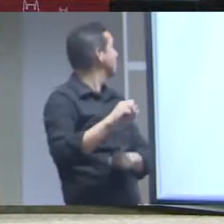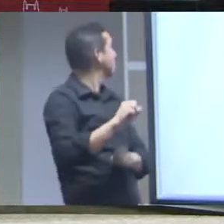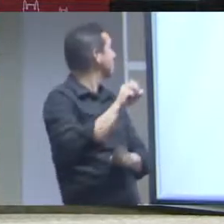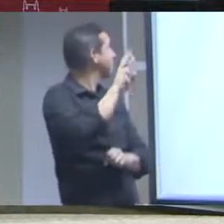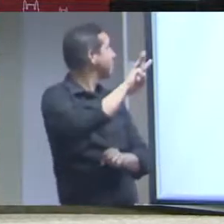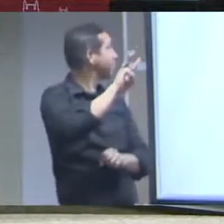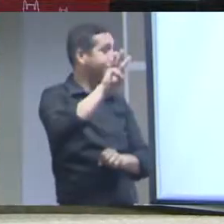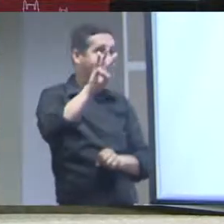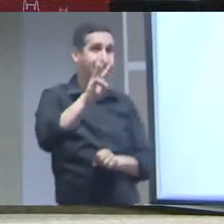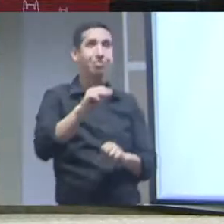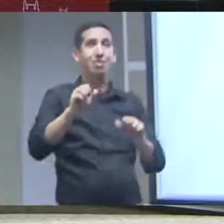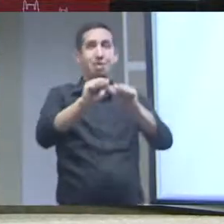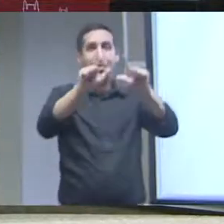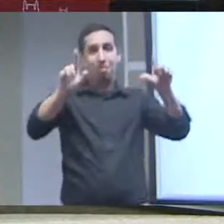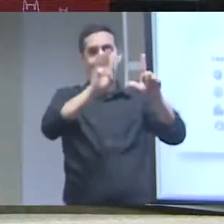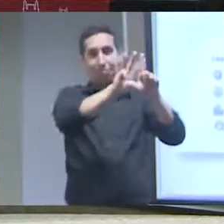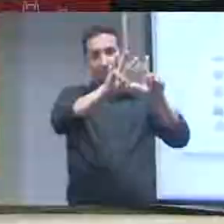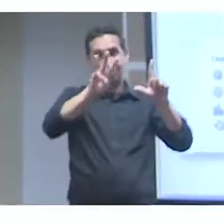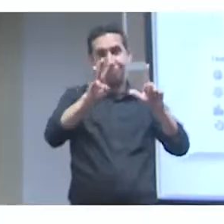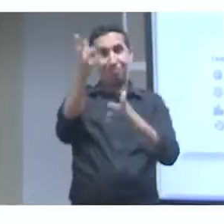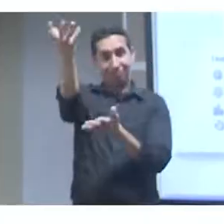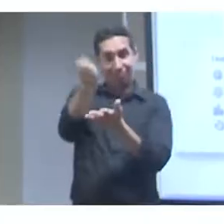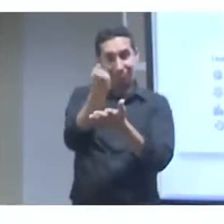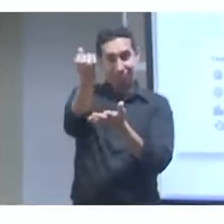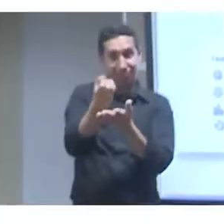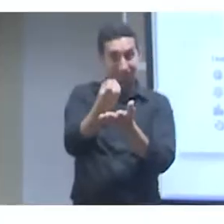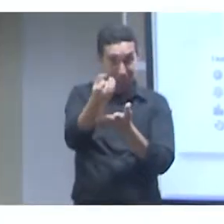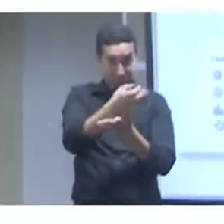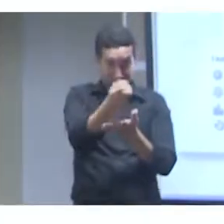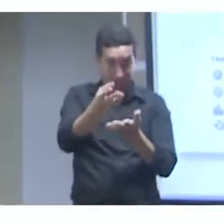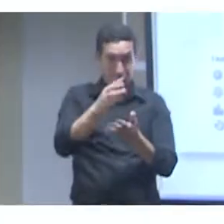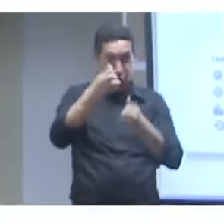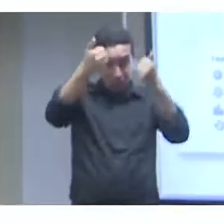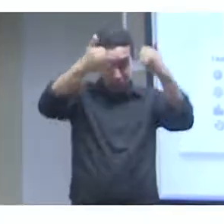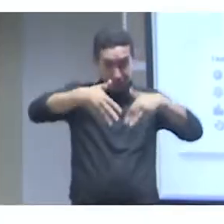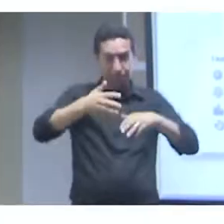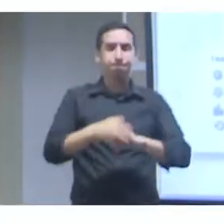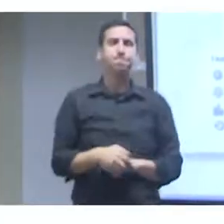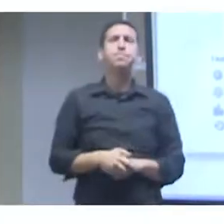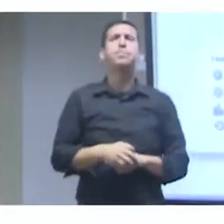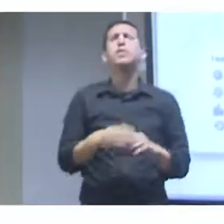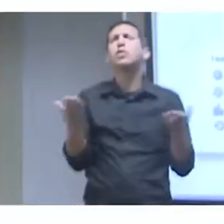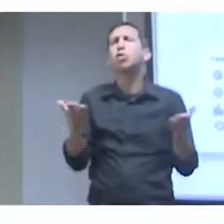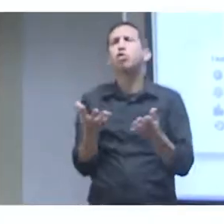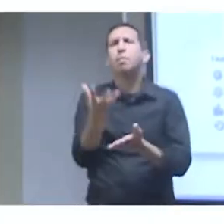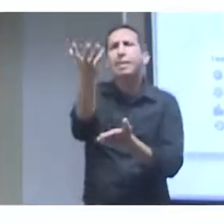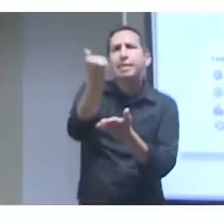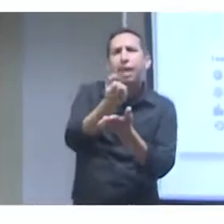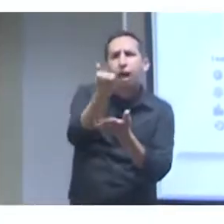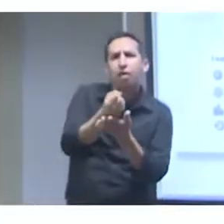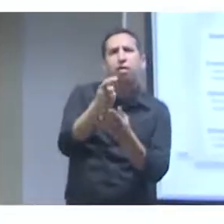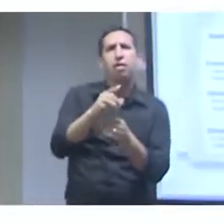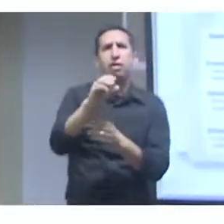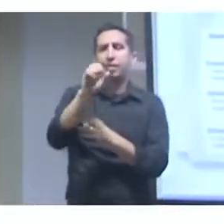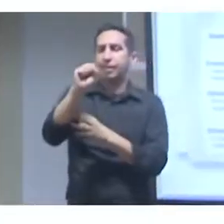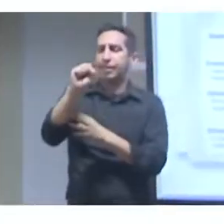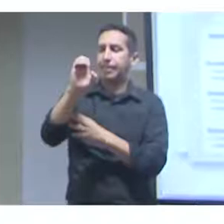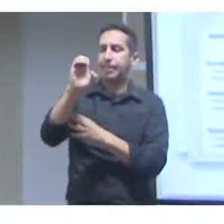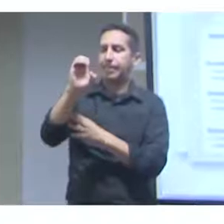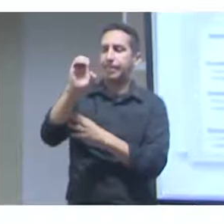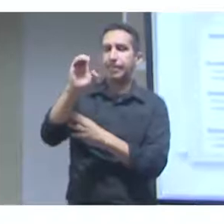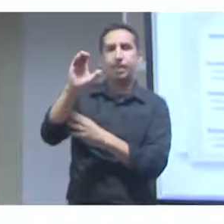essa é a cara do nosso portal de dados hoje. Vocês podem visitar em dados, JBR, JGOV, BR, vou falar um pouquinho